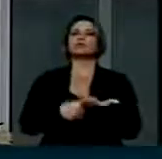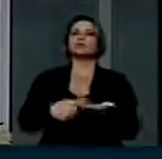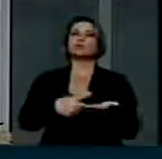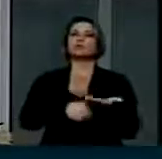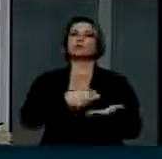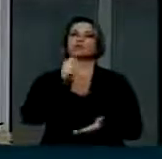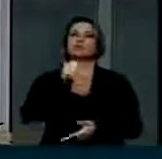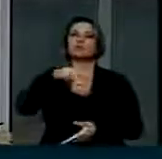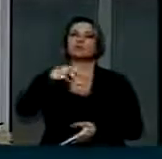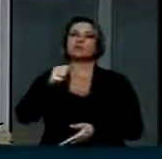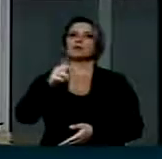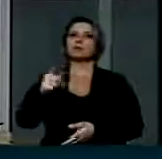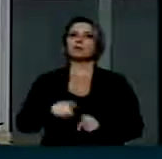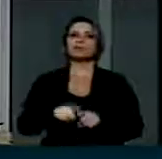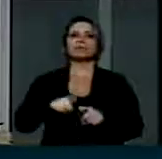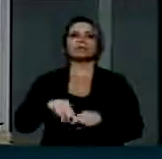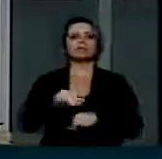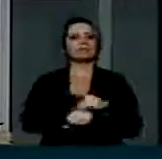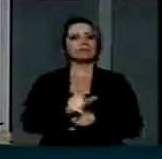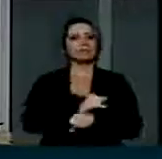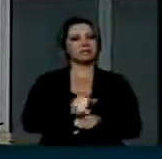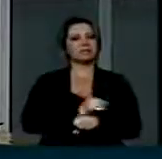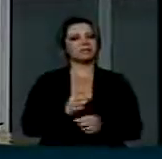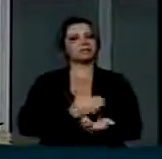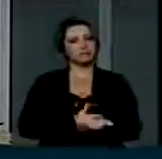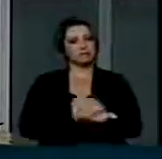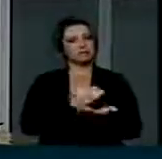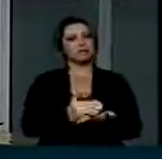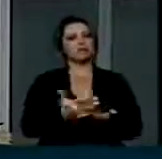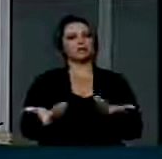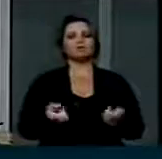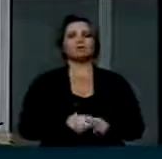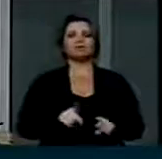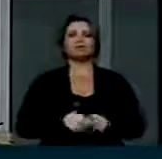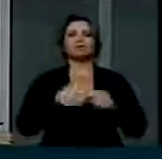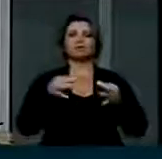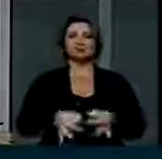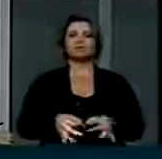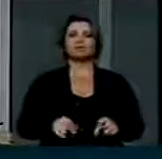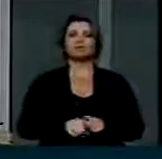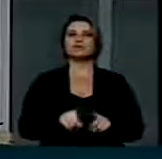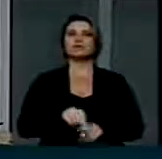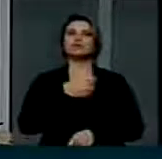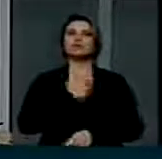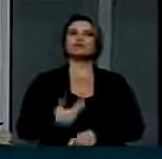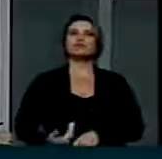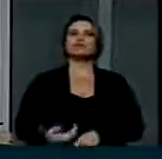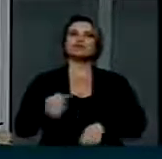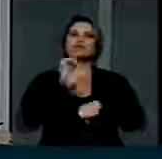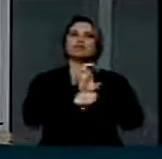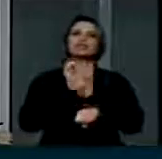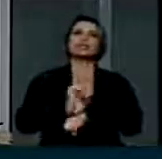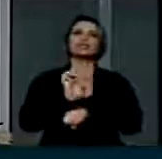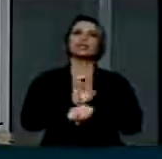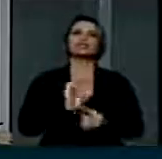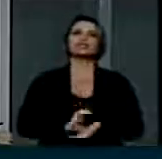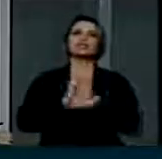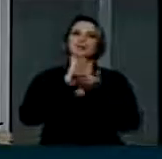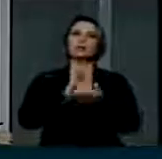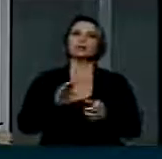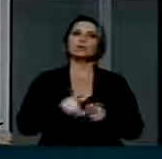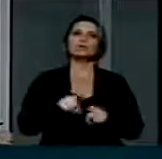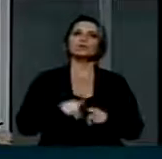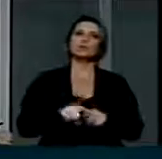do Amapá para que essas ações sejam implantadas, conforme as decisões do governo do Estado, do Conselho do Rio